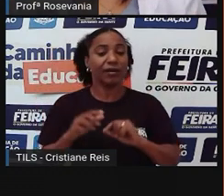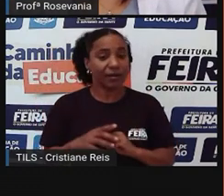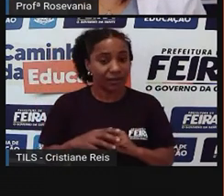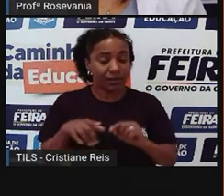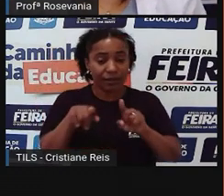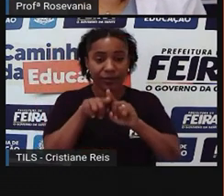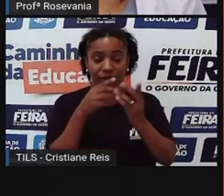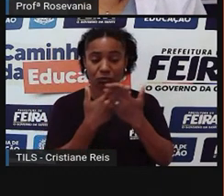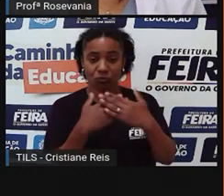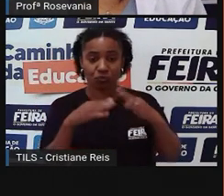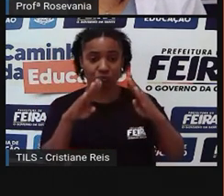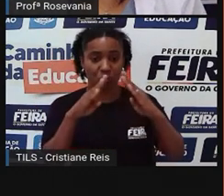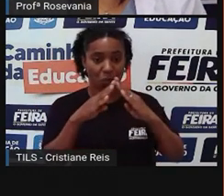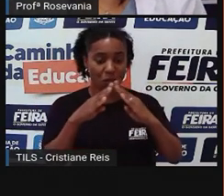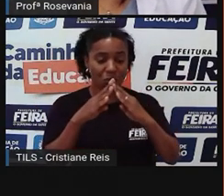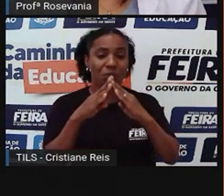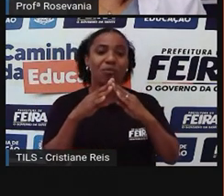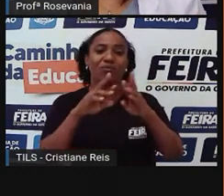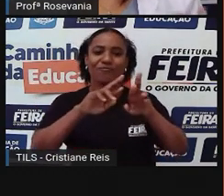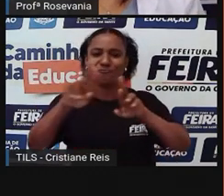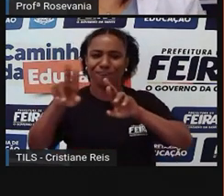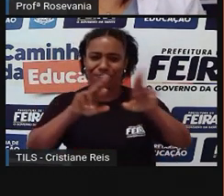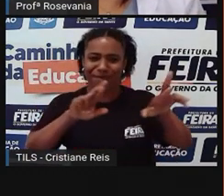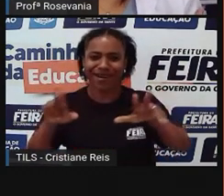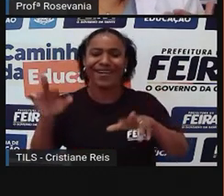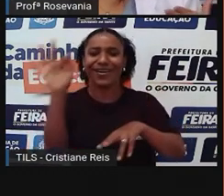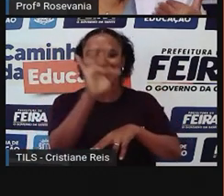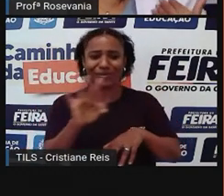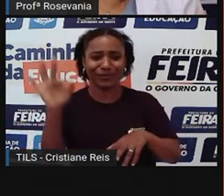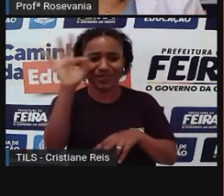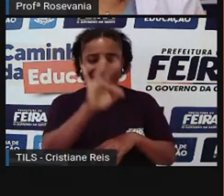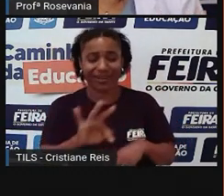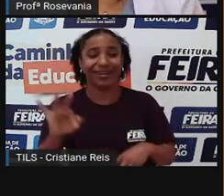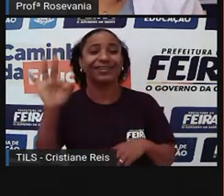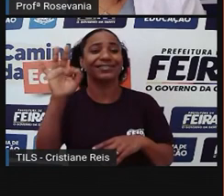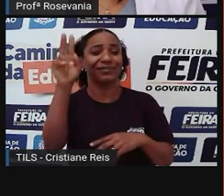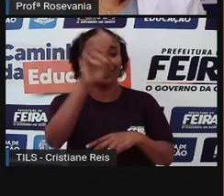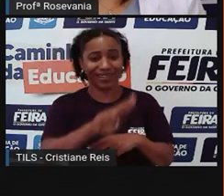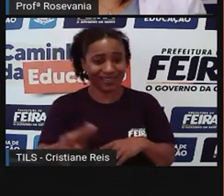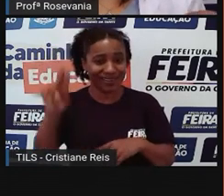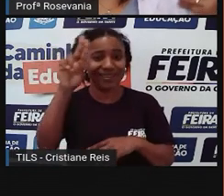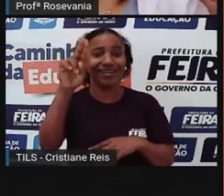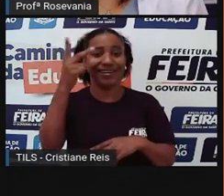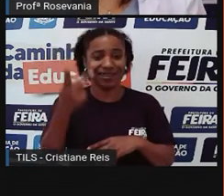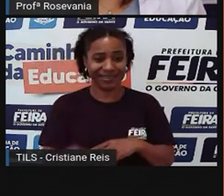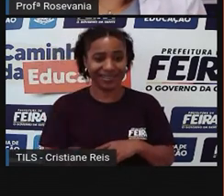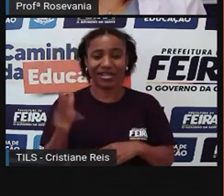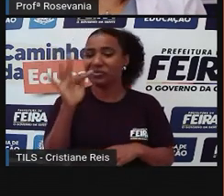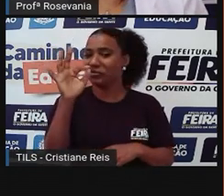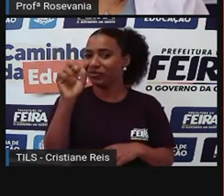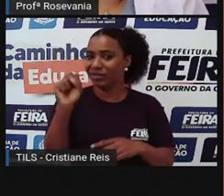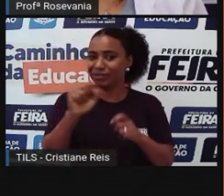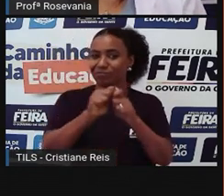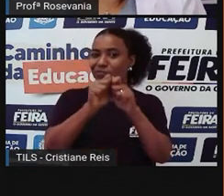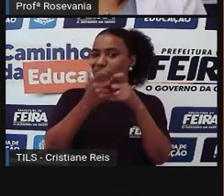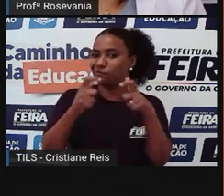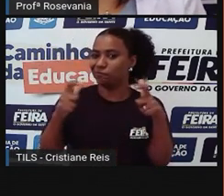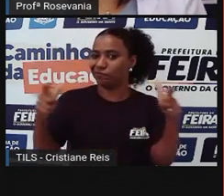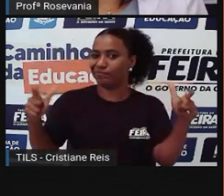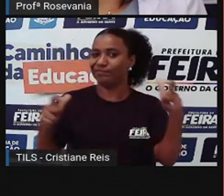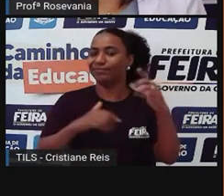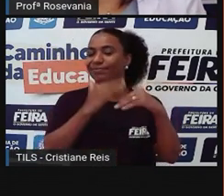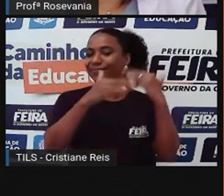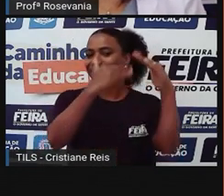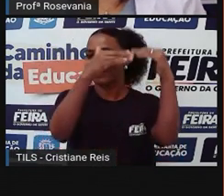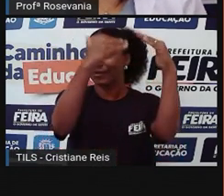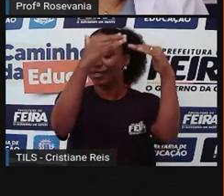escolas, hoje nós temos várias universidades, então a nossa feira de Santana hoje, ela está muito bem desenvolvida. É claro que